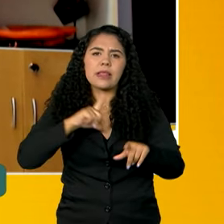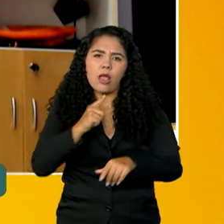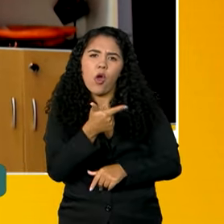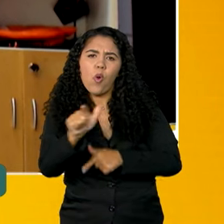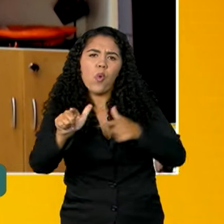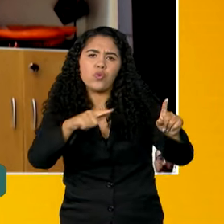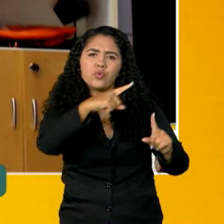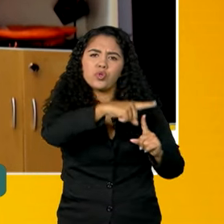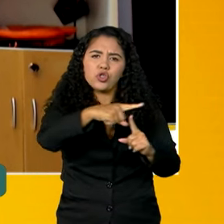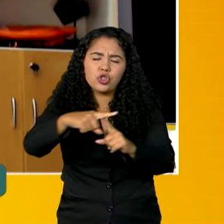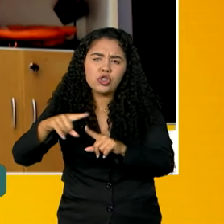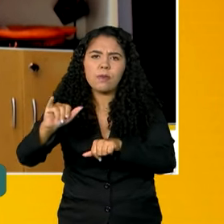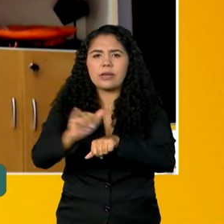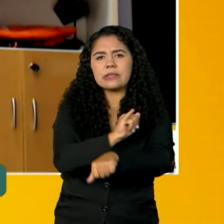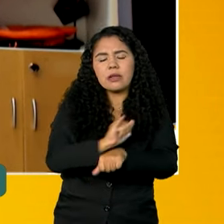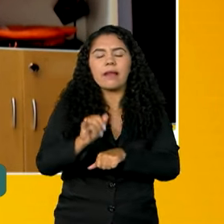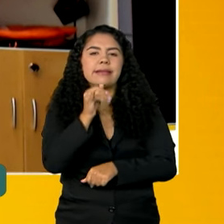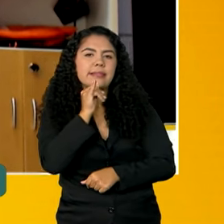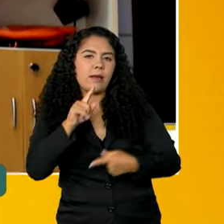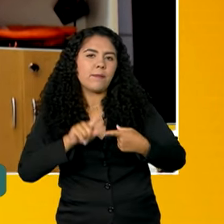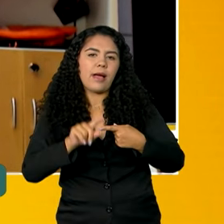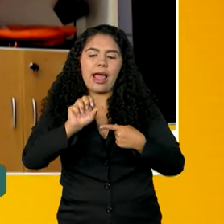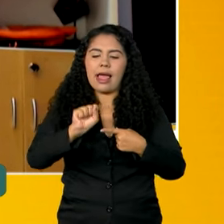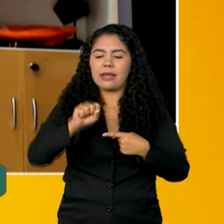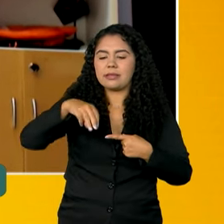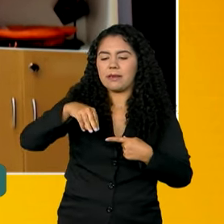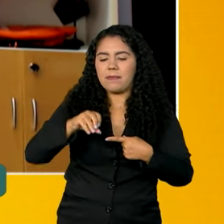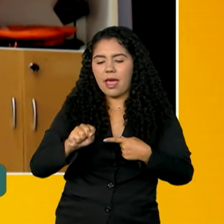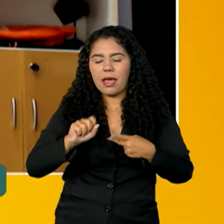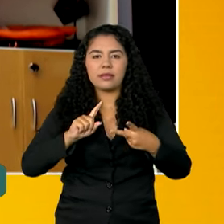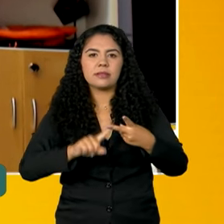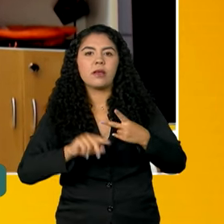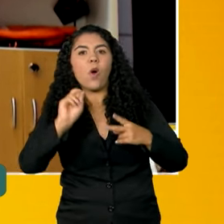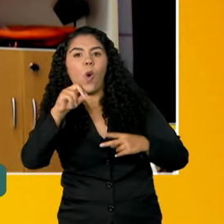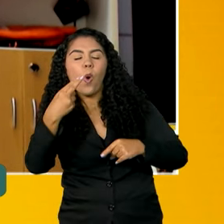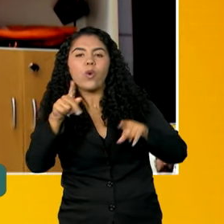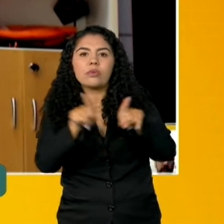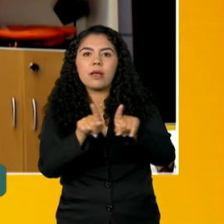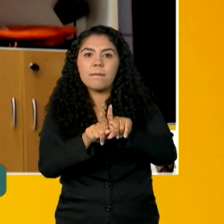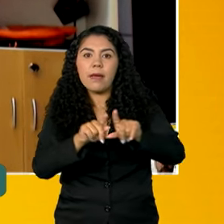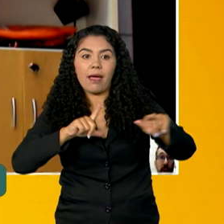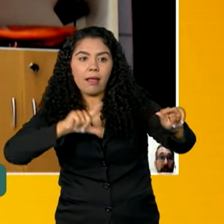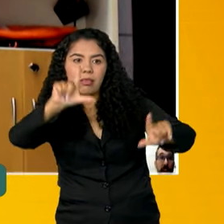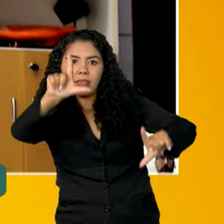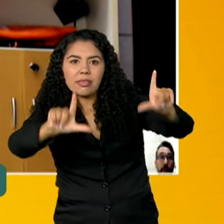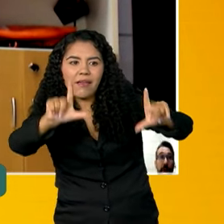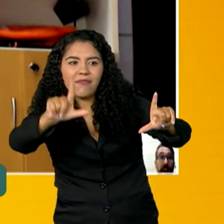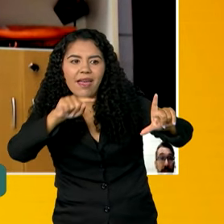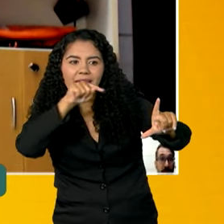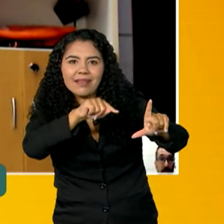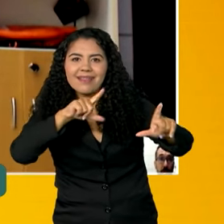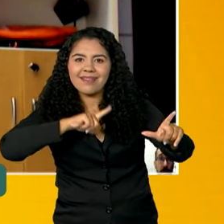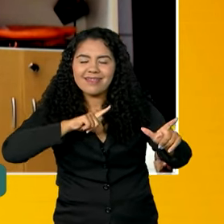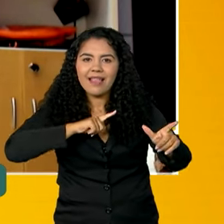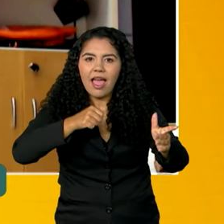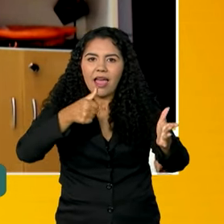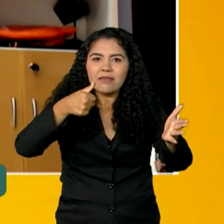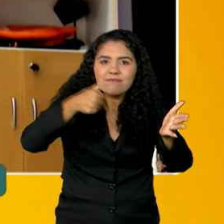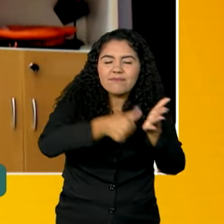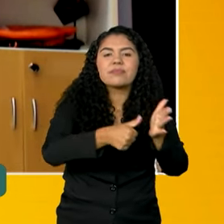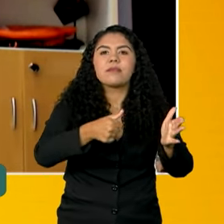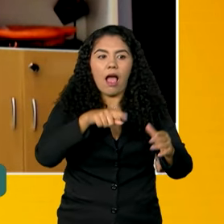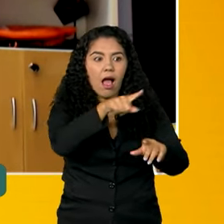de alerta, como os SMS, como a TV por assinatura, mas todos esses dependiam de um cadastro prévio das pessoas.